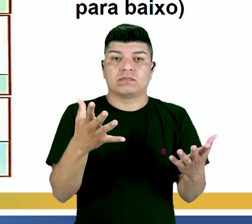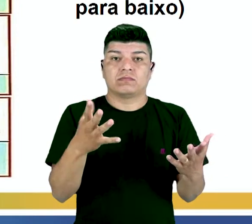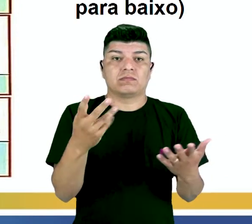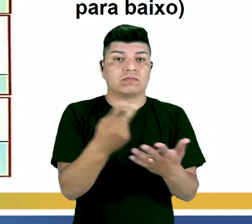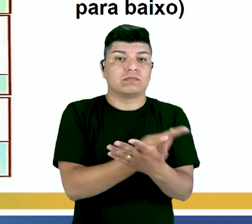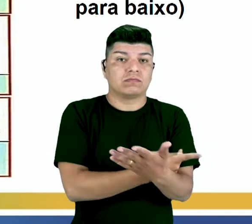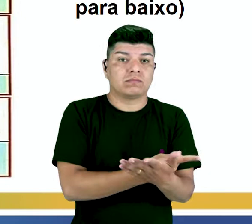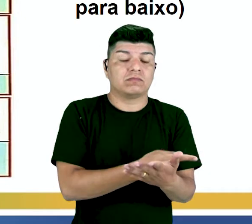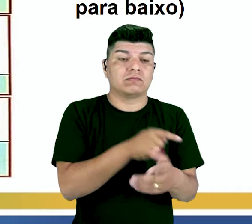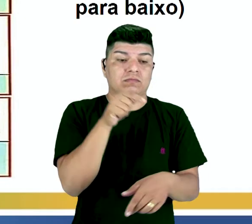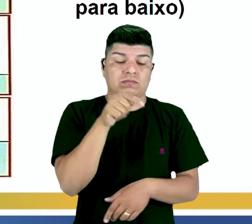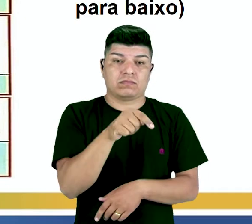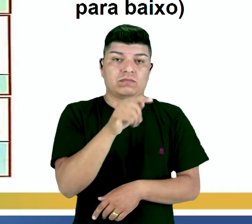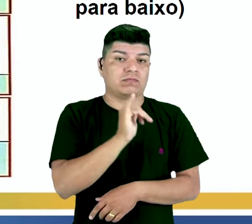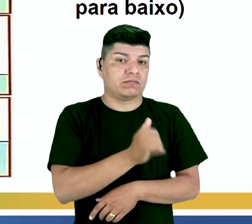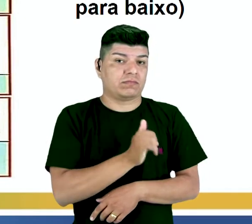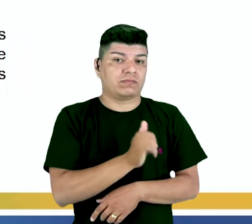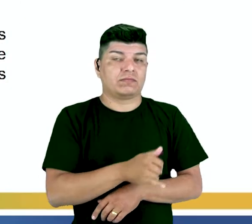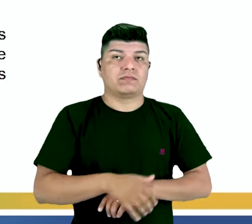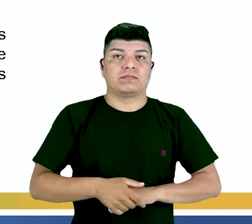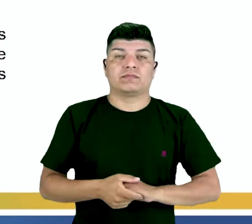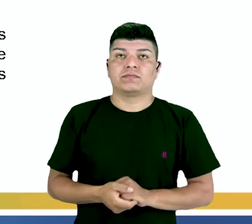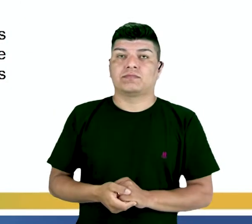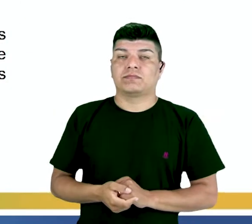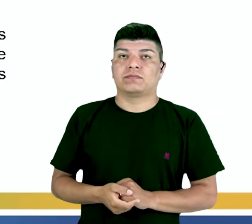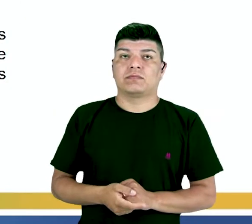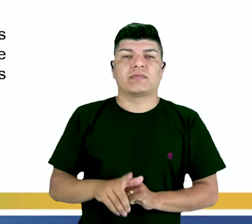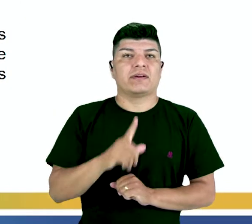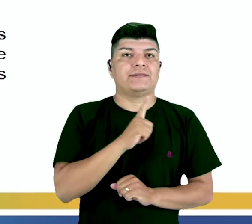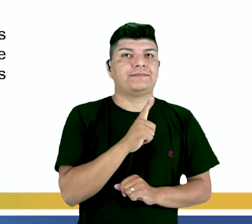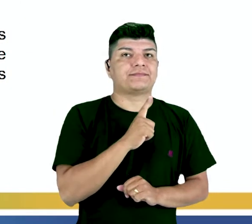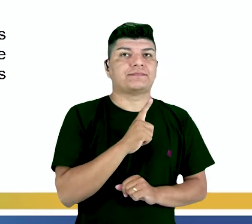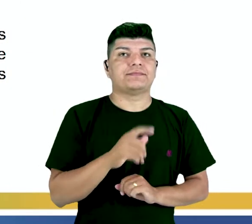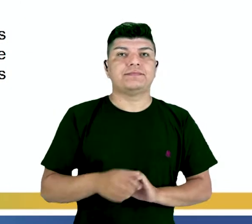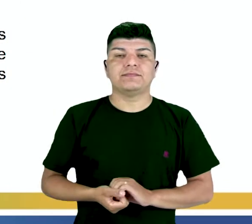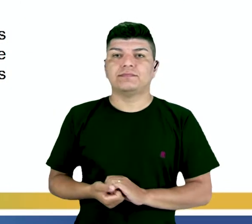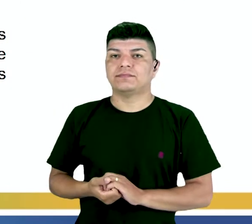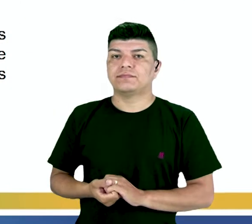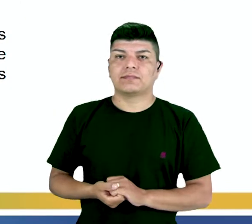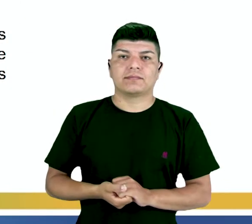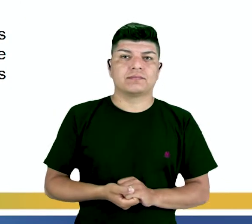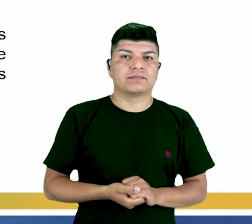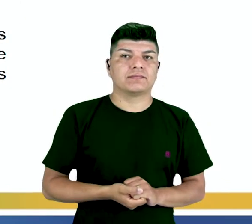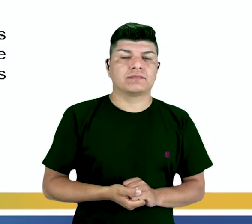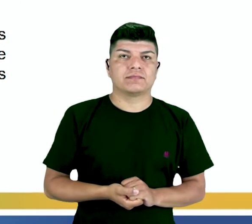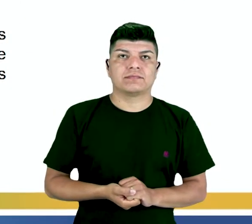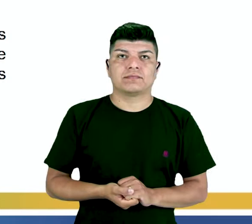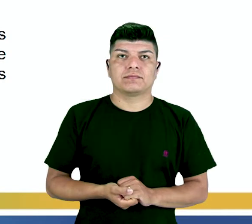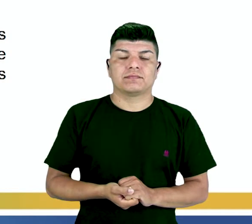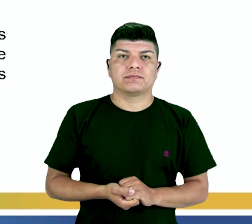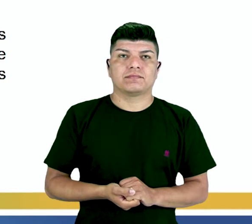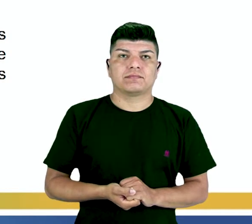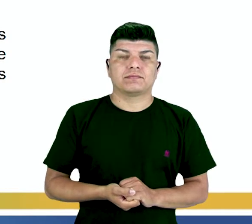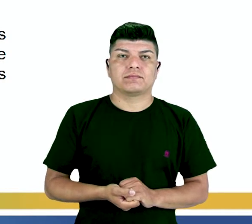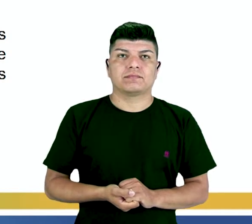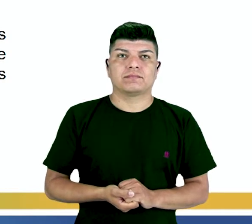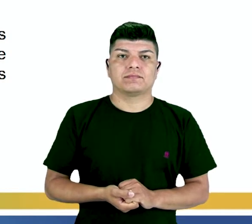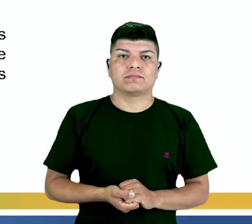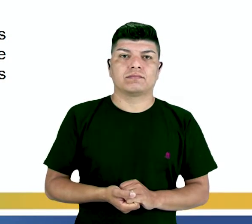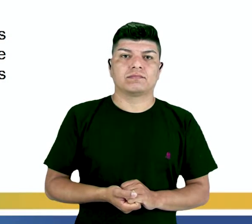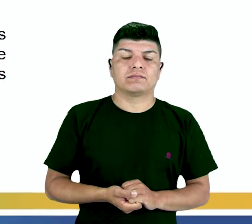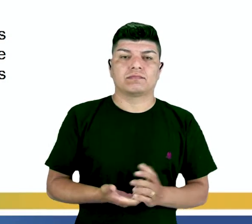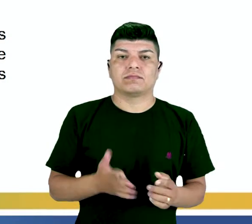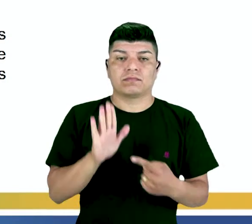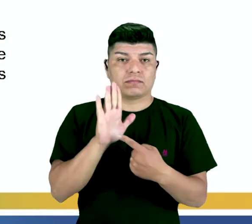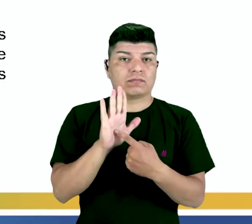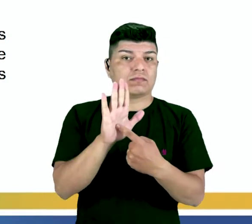situações daquela narrativa. Nós temos aí, então, nós temos aí questões que vai aparecer